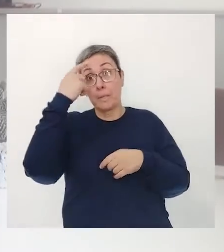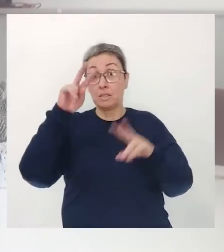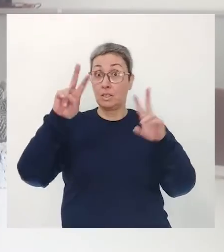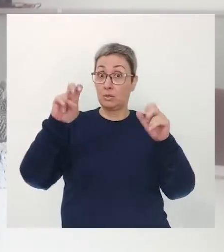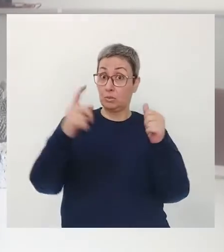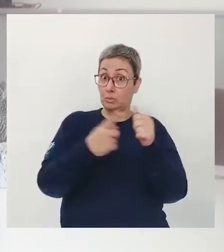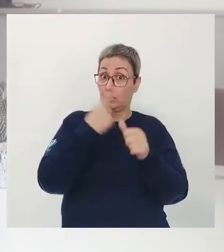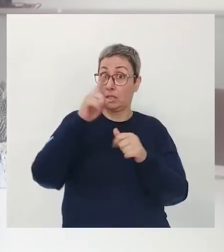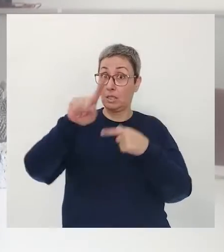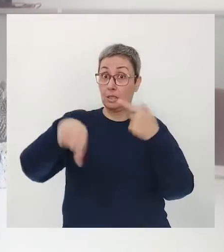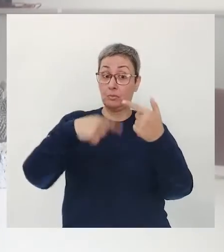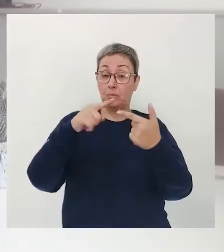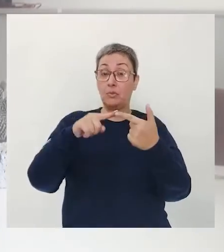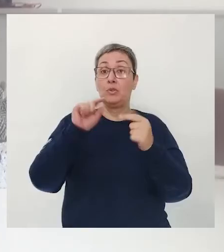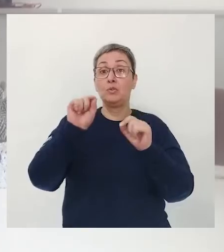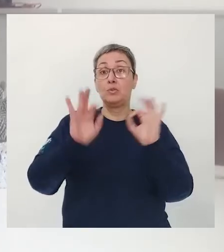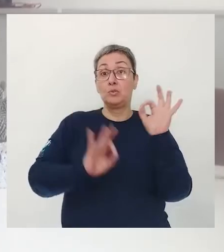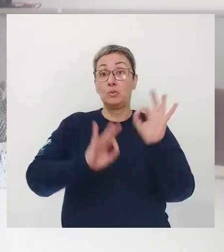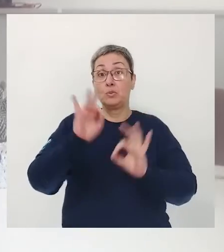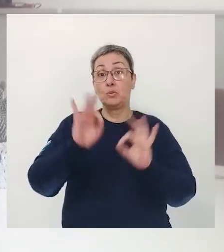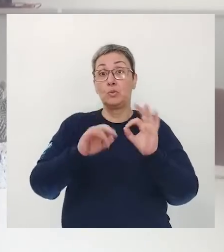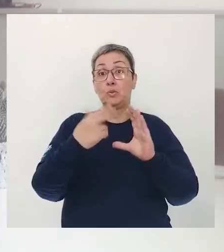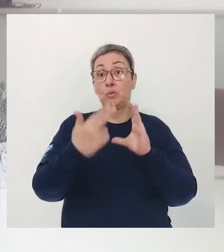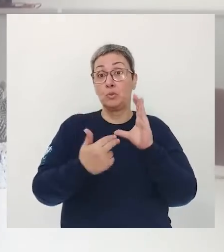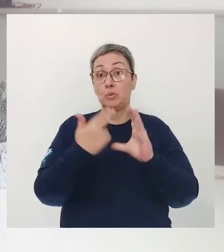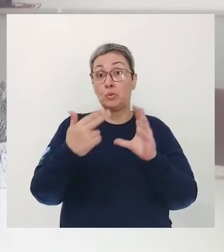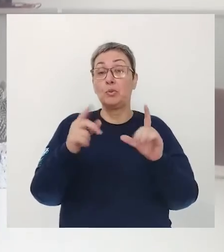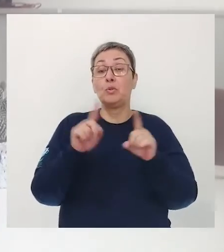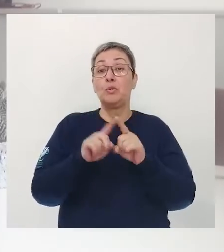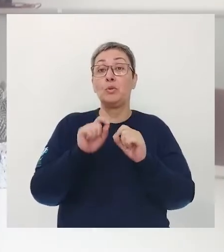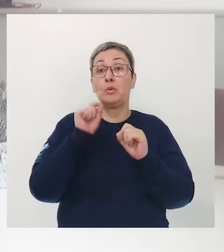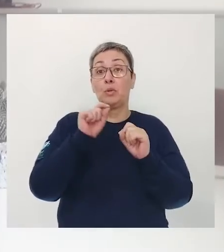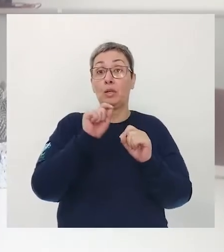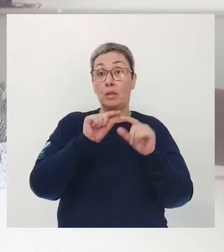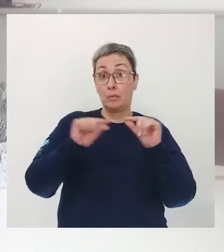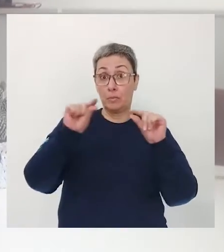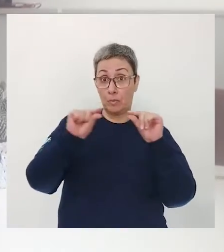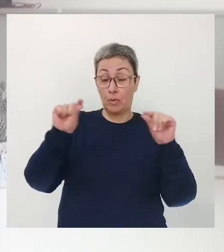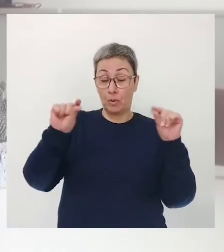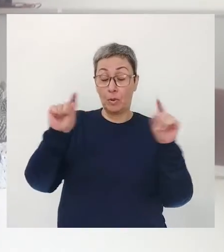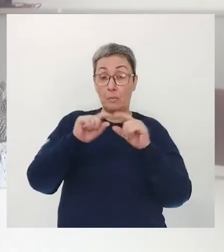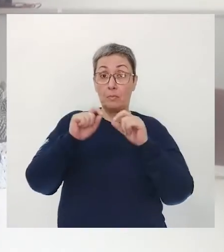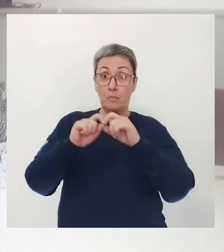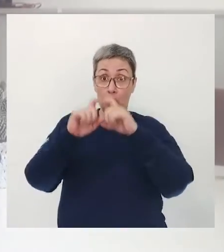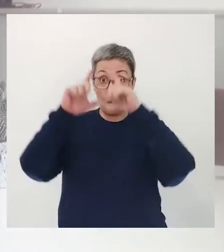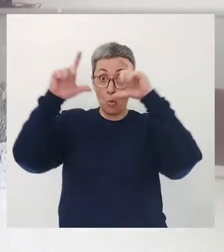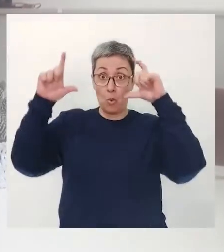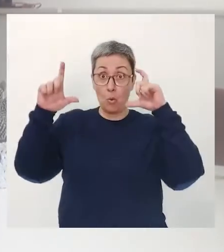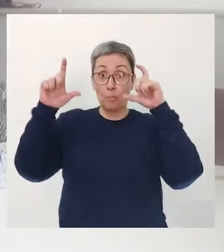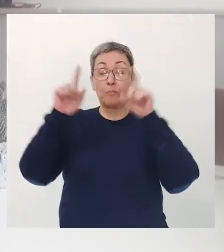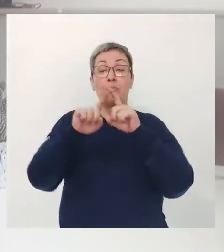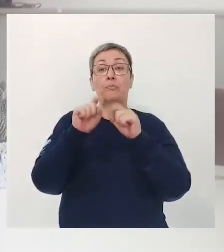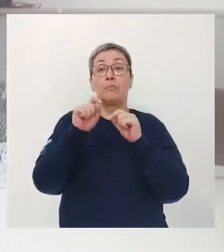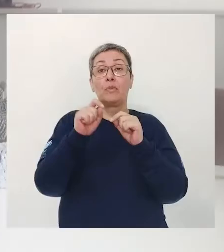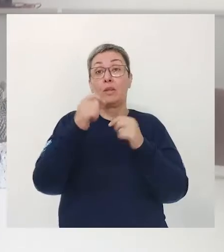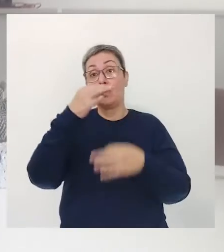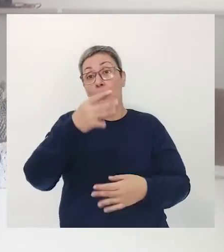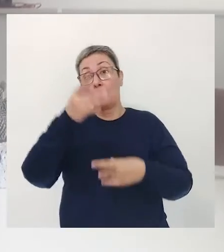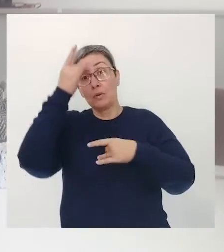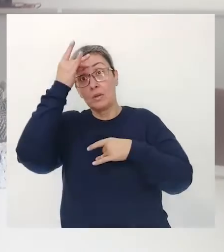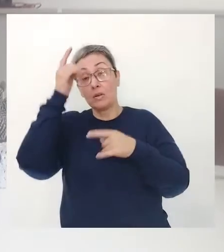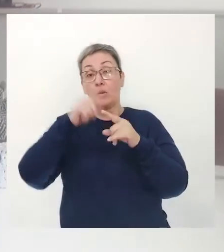assunto primeiro E depois Planeje aí o desenho E a parte escrita Que vai ser no balãozinho Como se Aquele